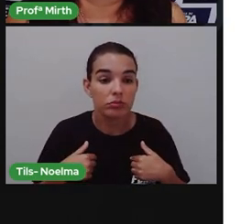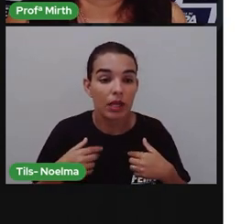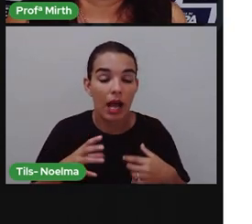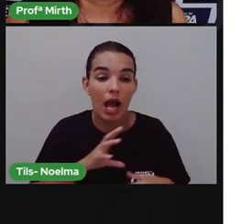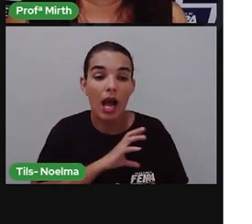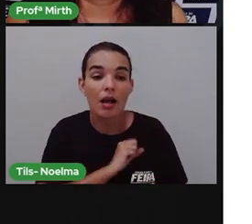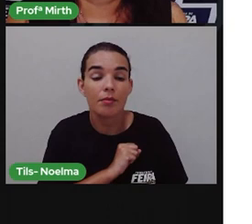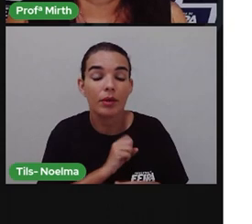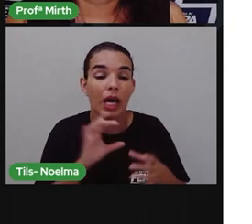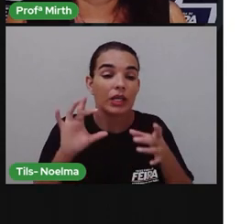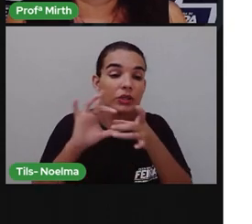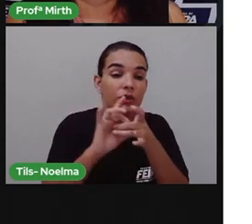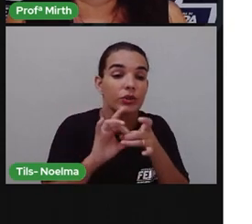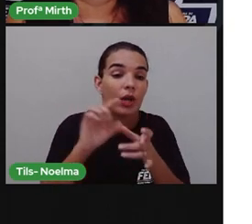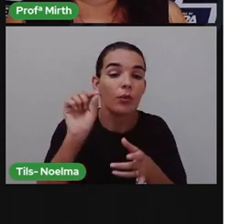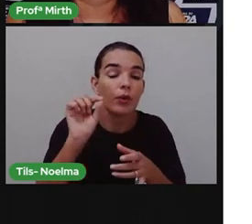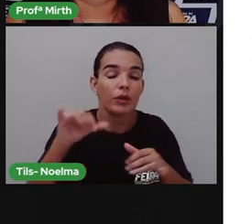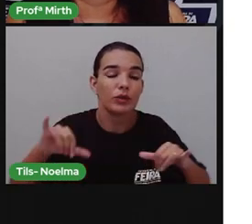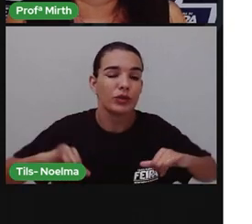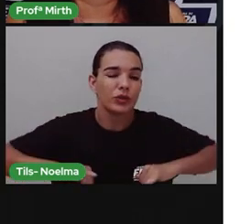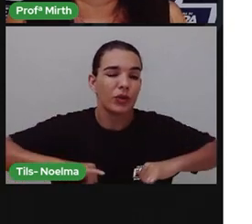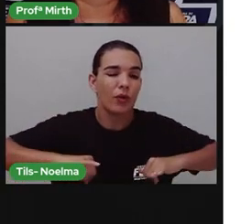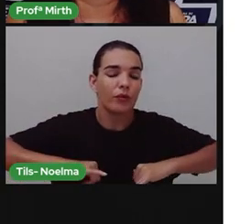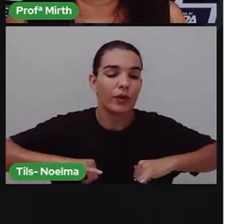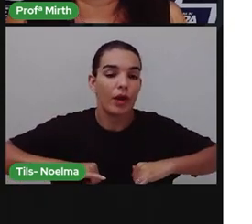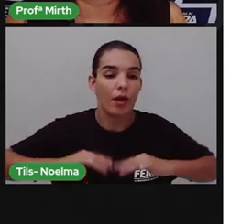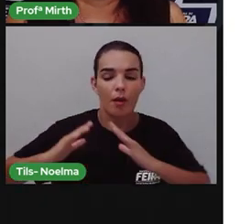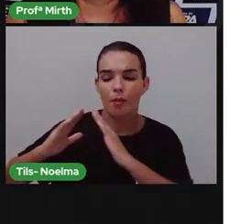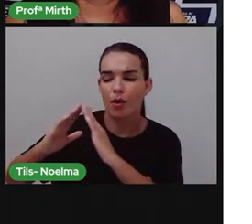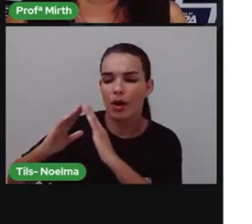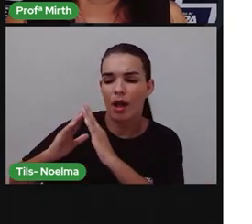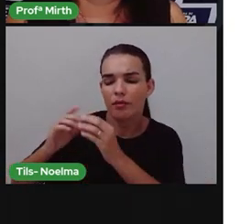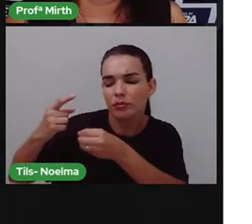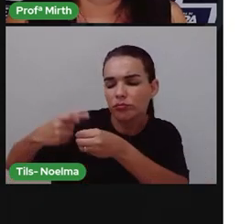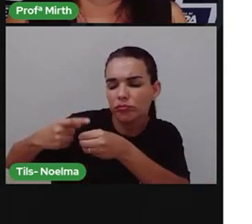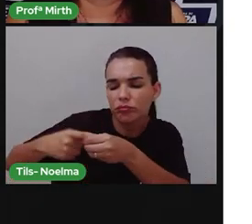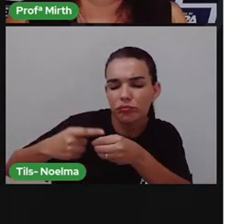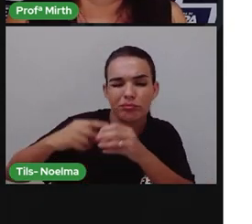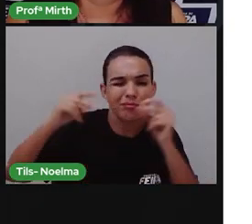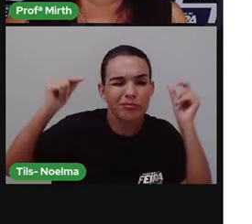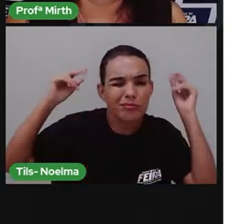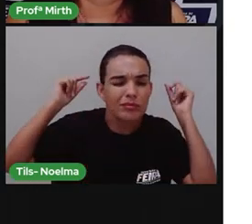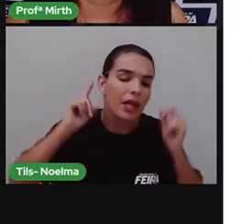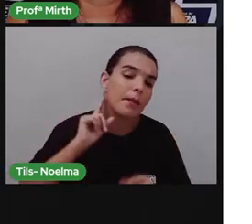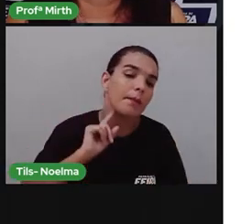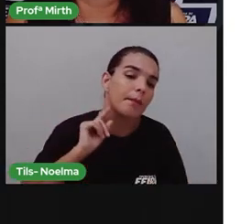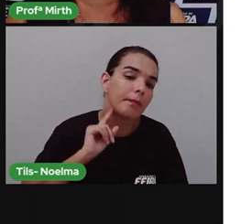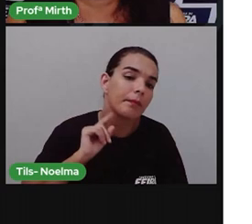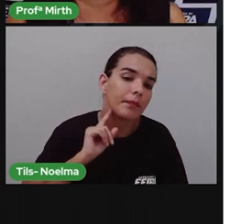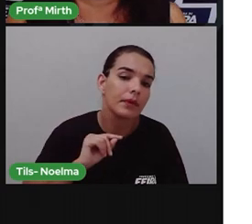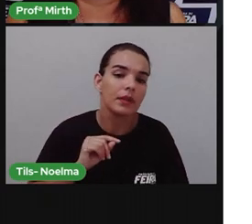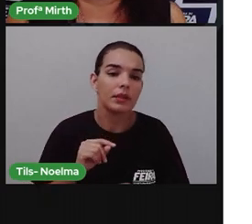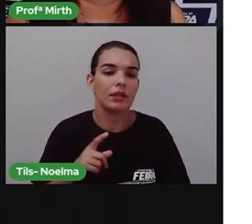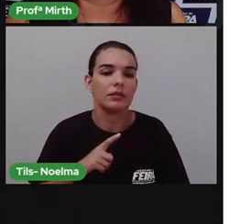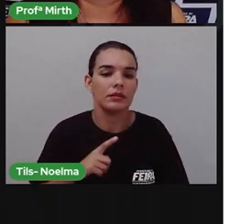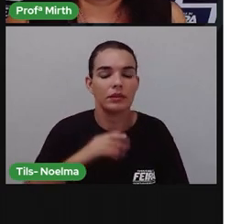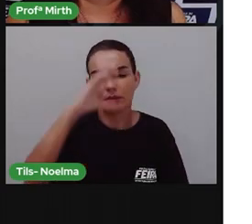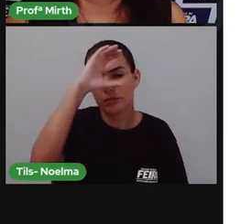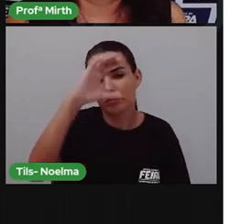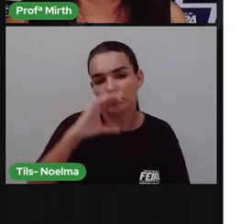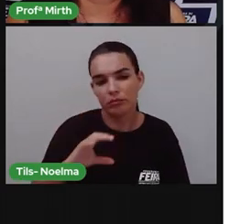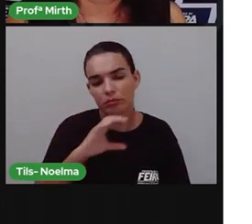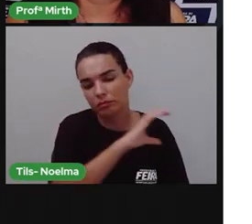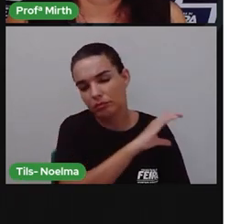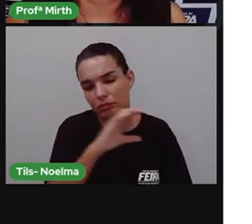sofrimento. Morava numa cidade pequena do interior de Minas, enfeitada de rezos, procissões, novenas e pecados.